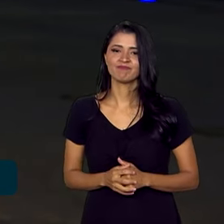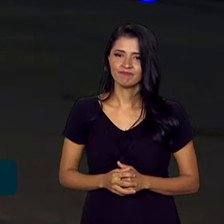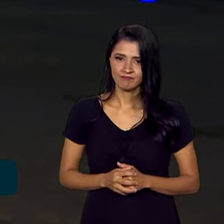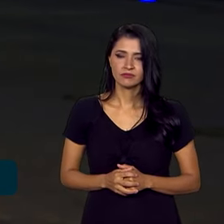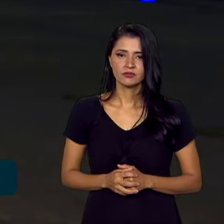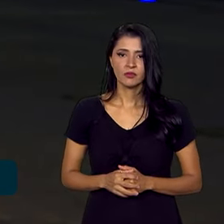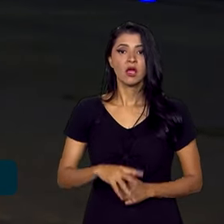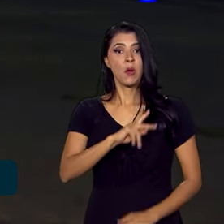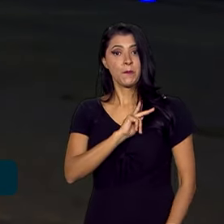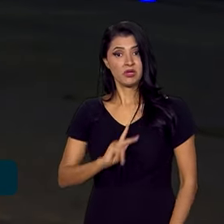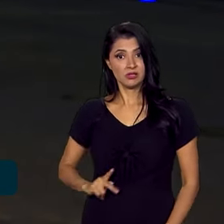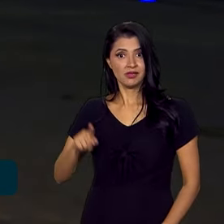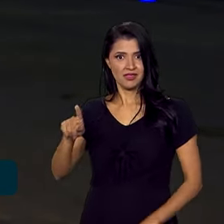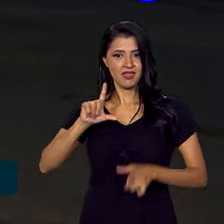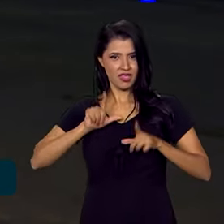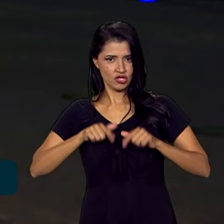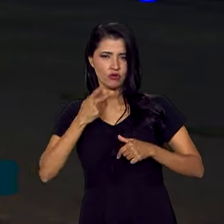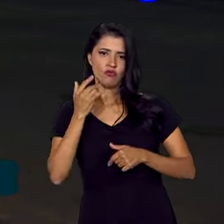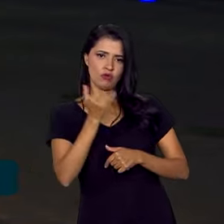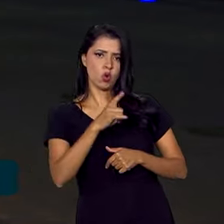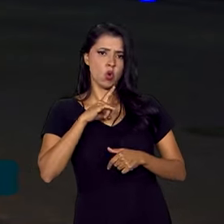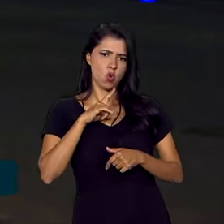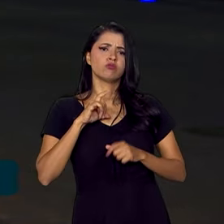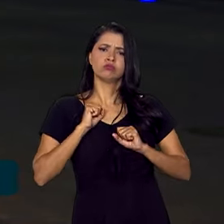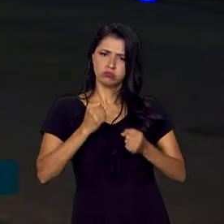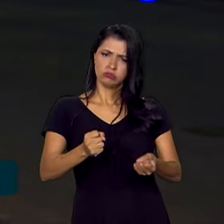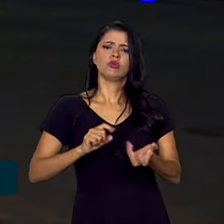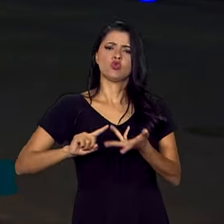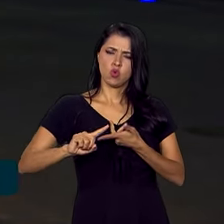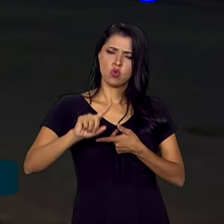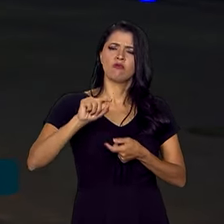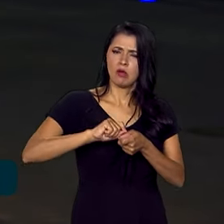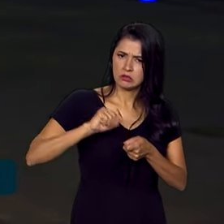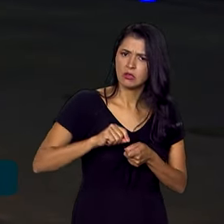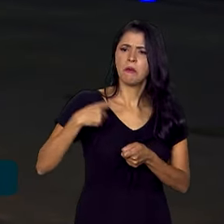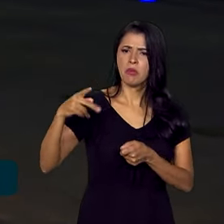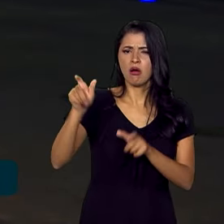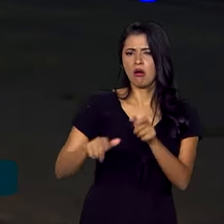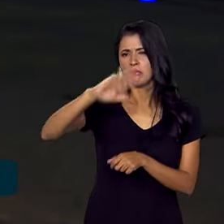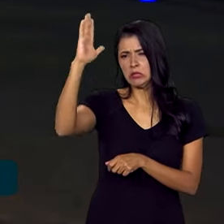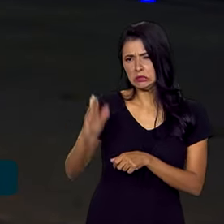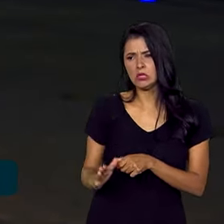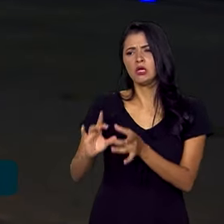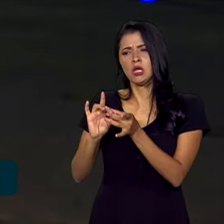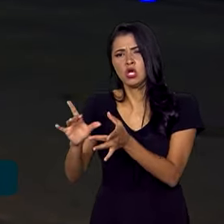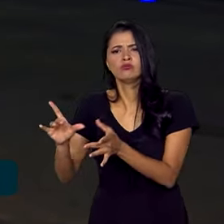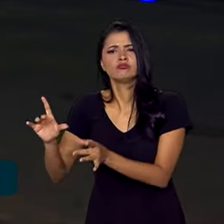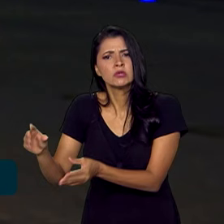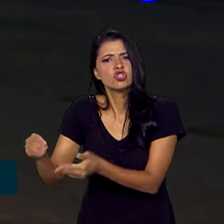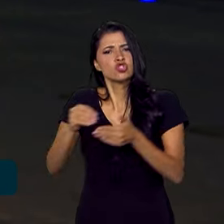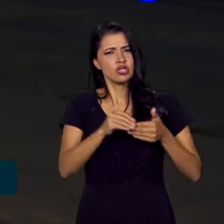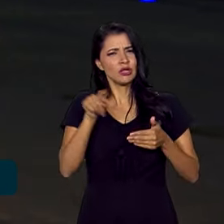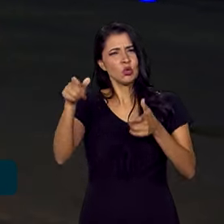presidente Isaac Herzog disse que serão feitos todos os esforços para que os brasileiros sejam retirados da